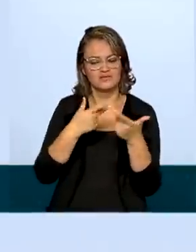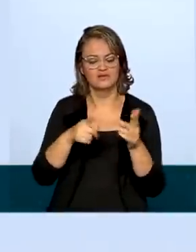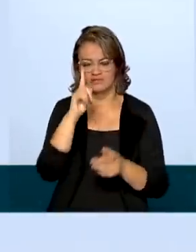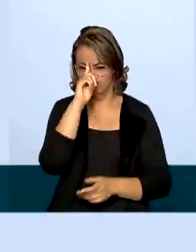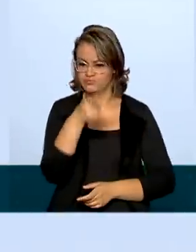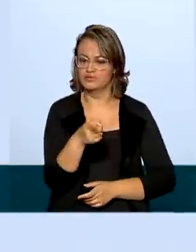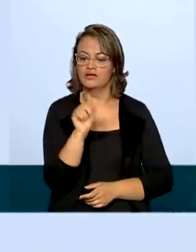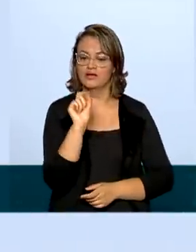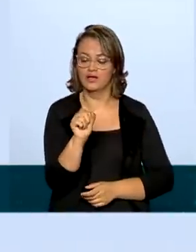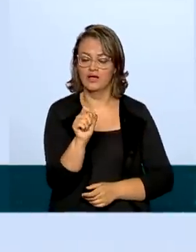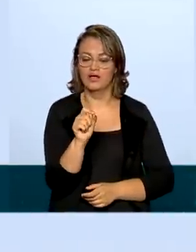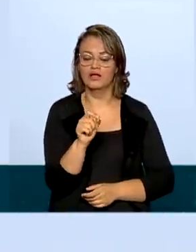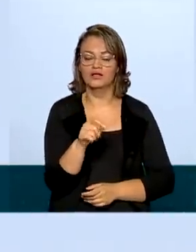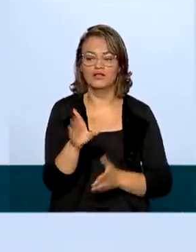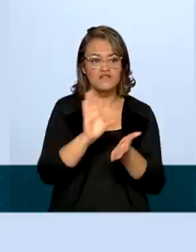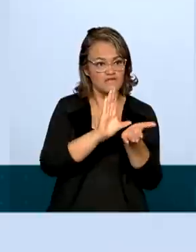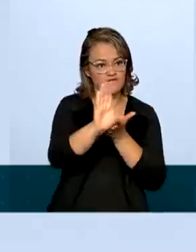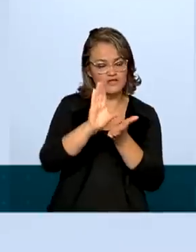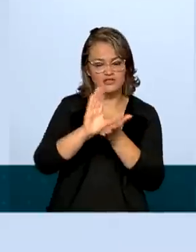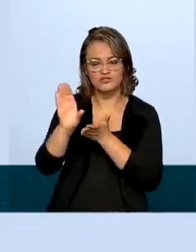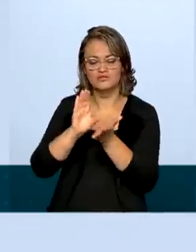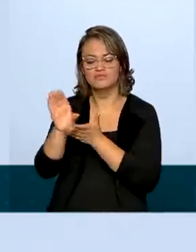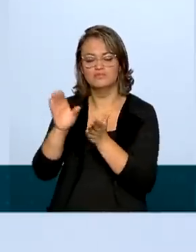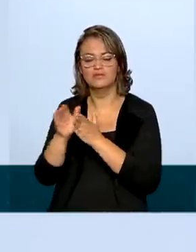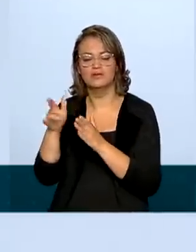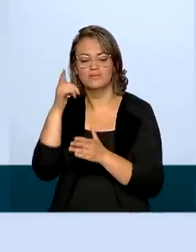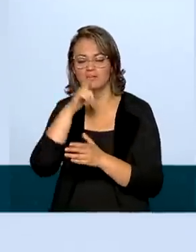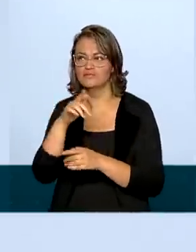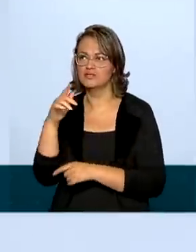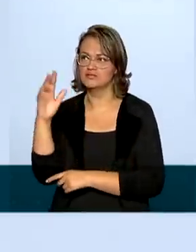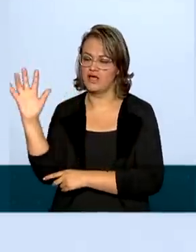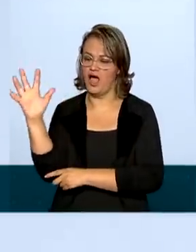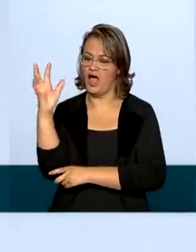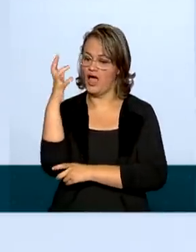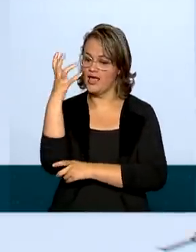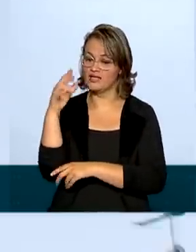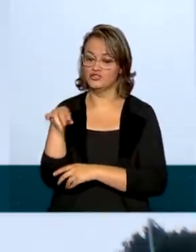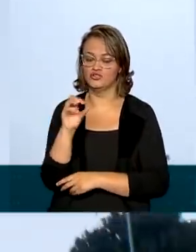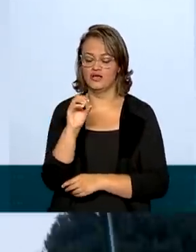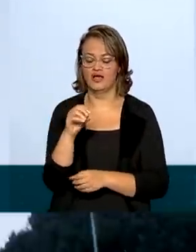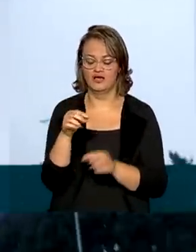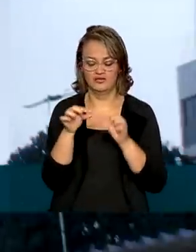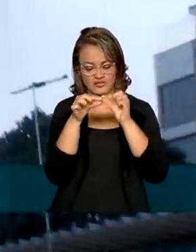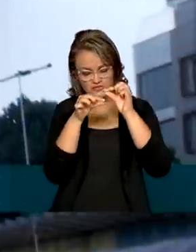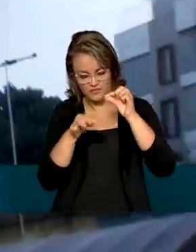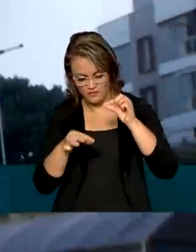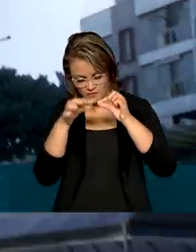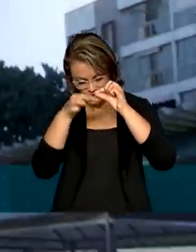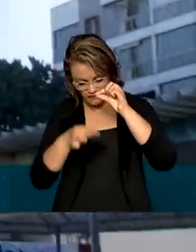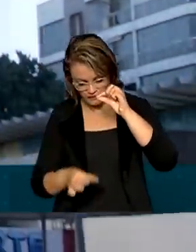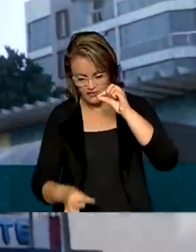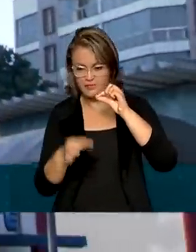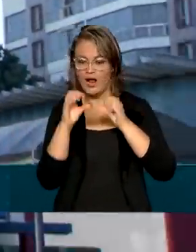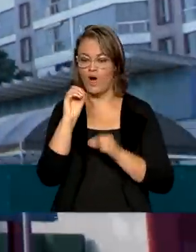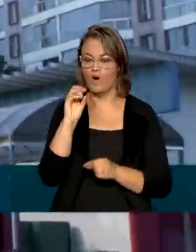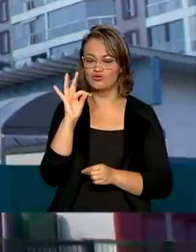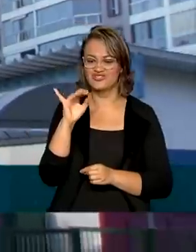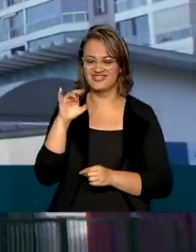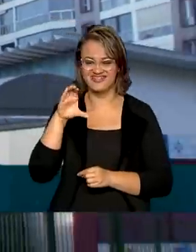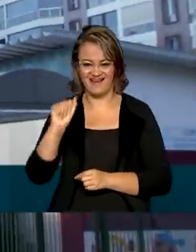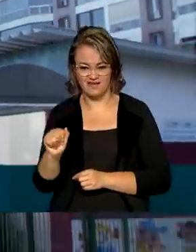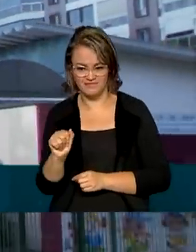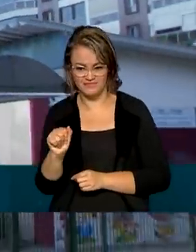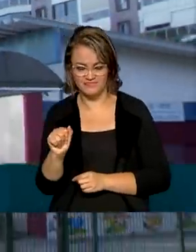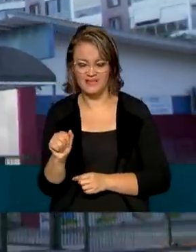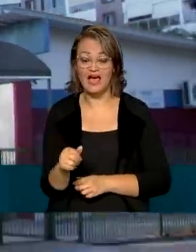Elas devem redirecionar investimentos para a implantação de redes de fibra ótica no país, chamado Black Hole. Antes, esses